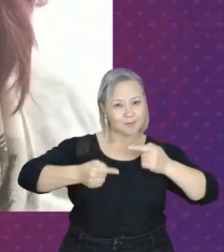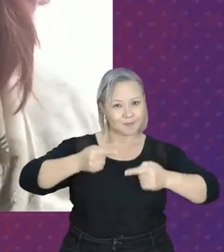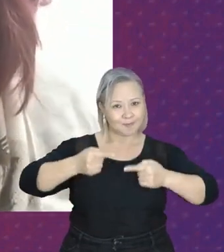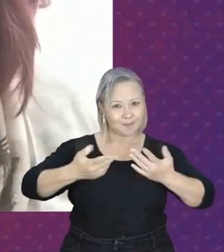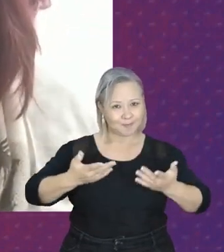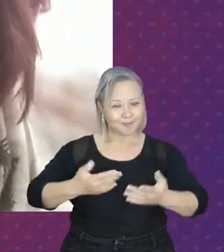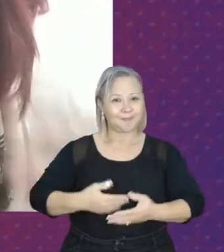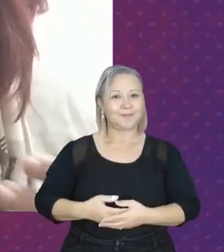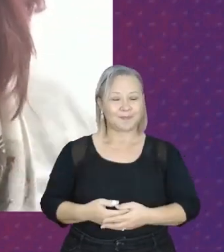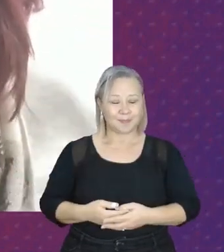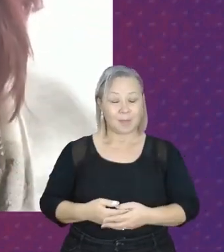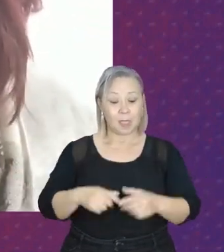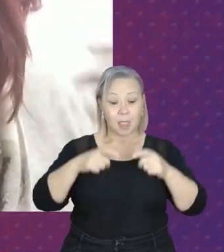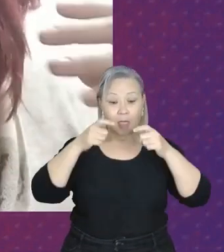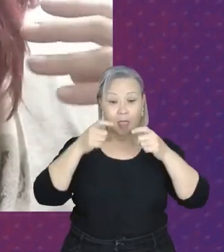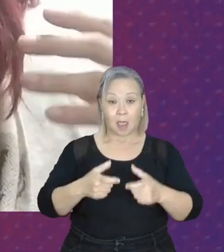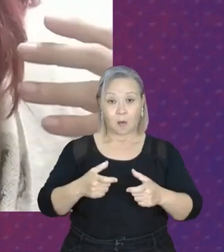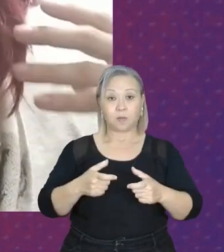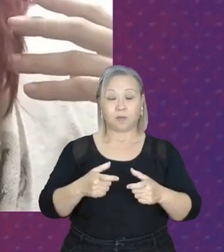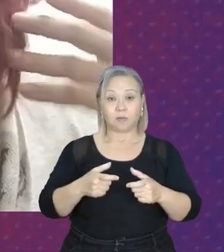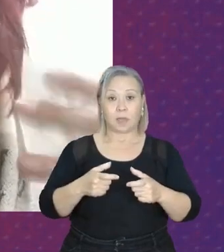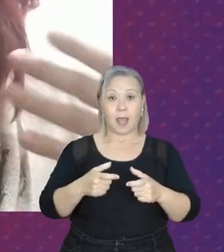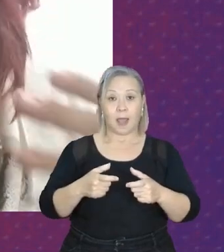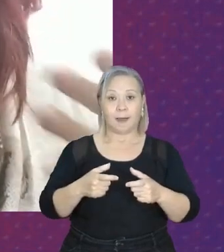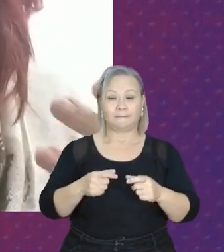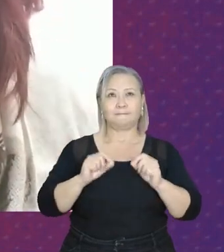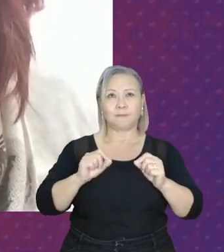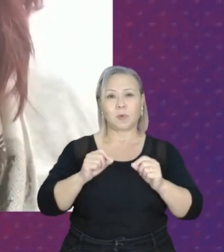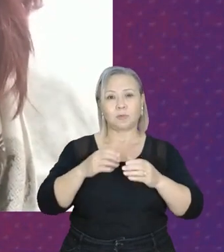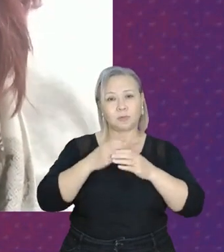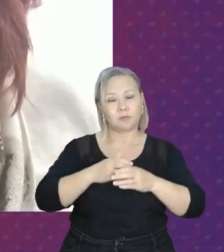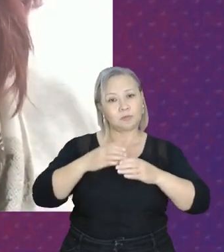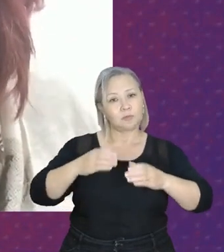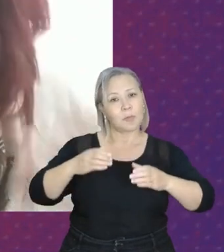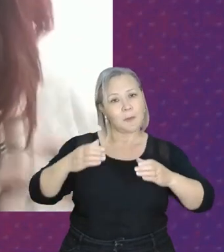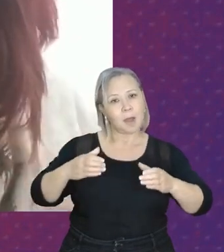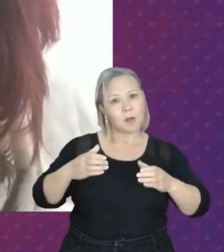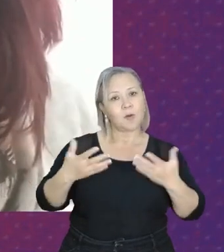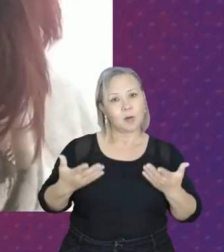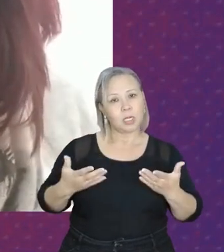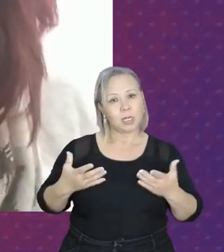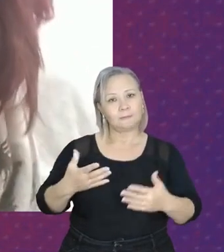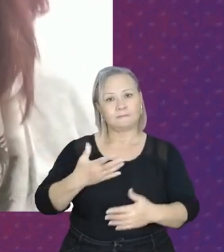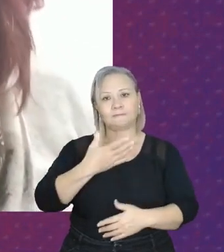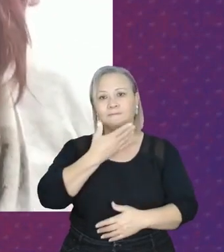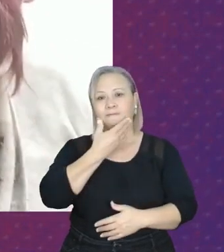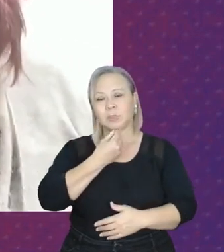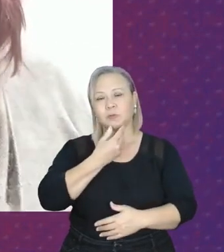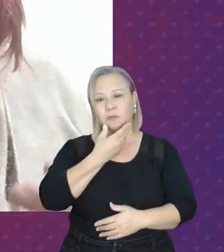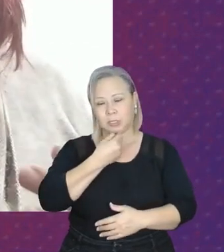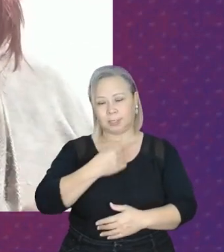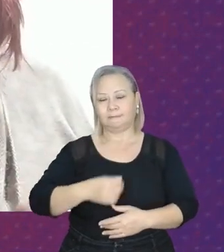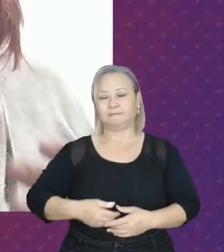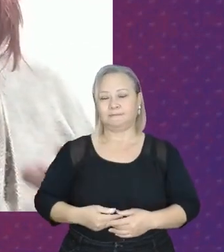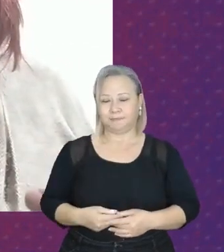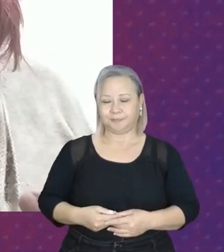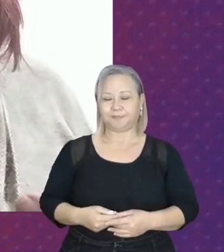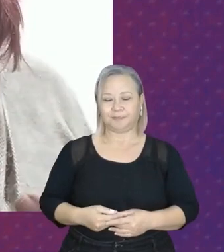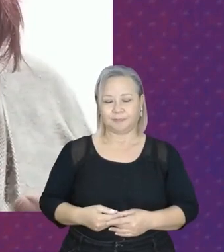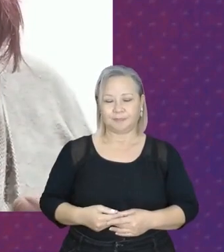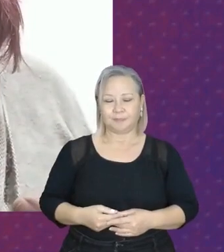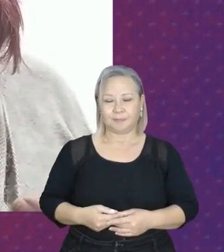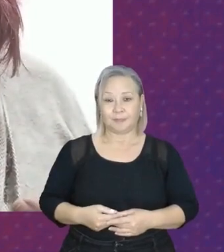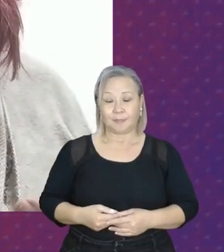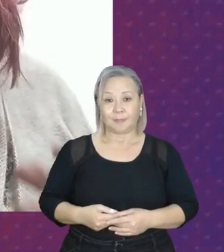é um espaço onde majoritariamente masculino. Então, isso